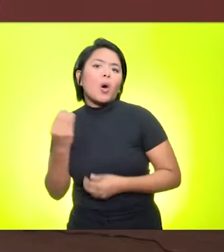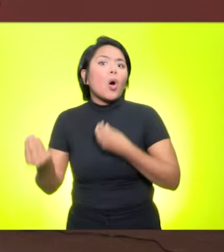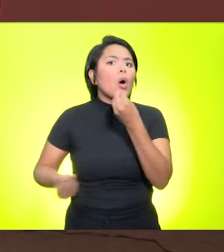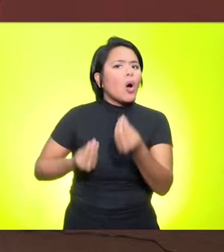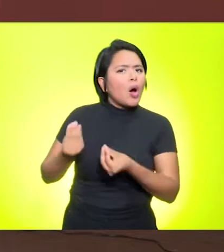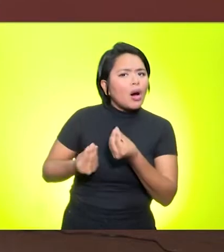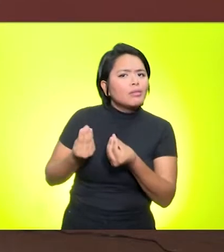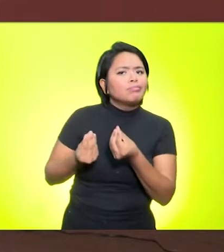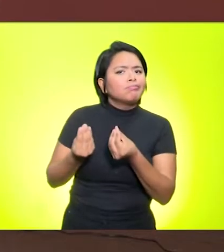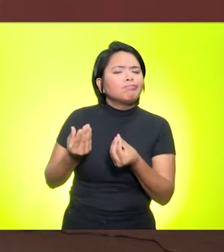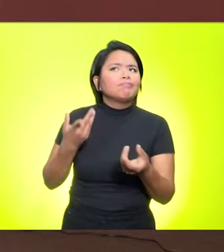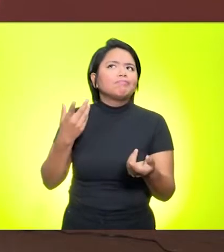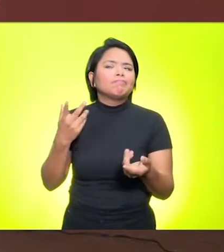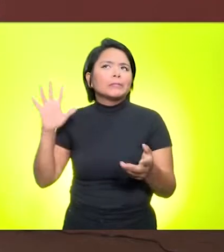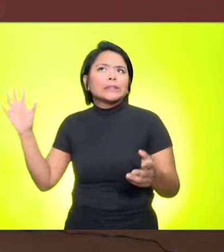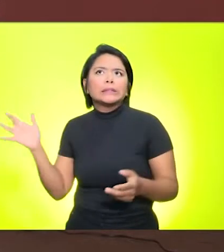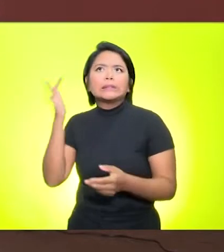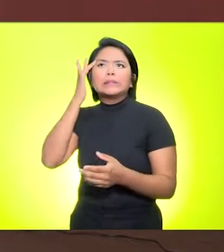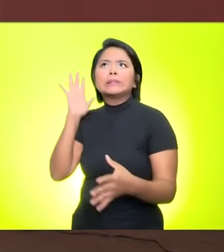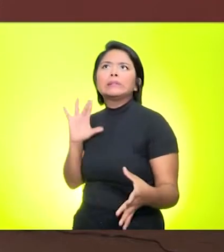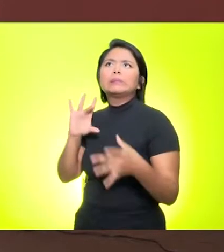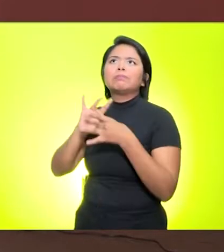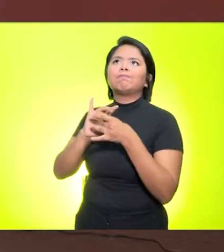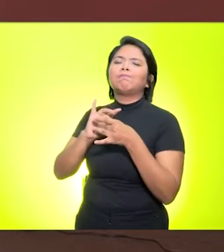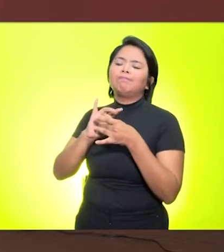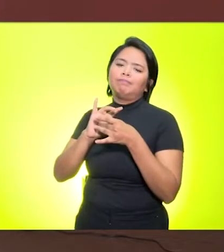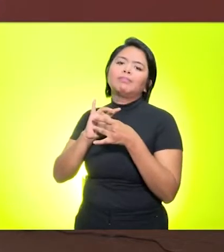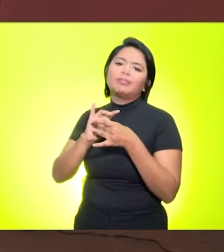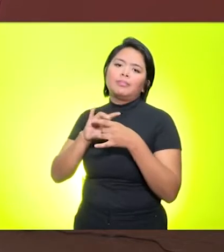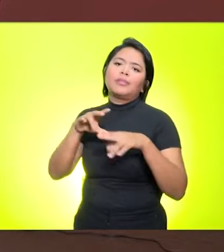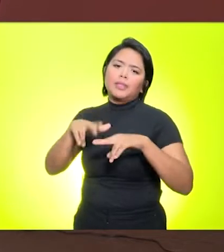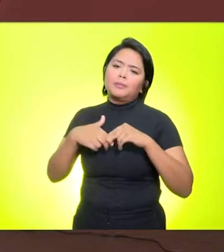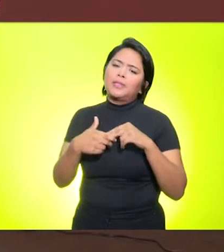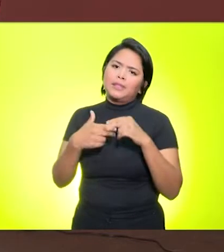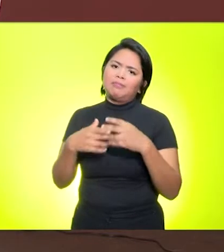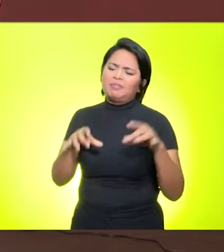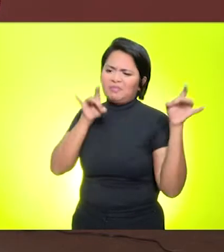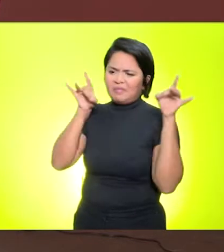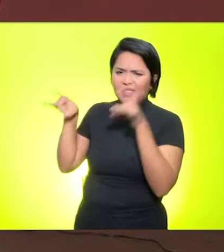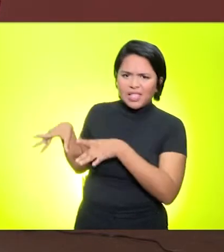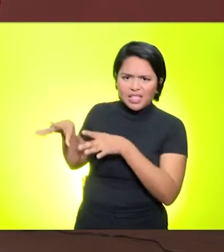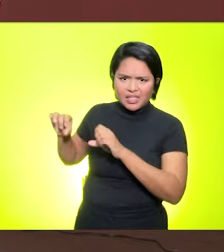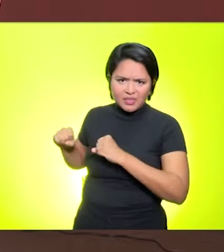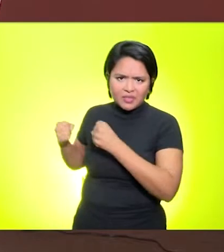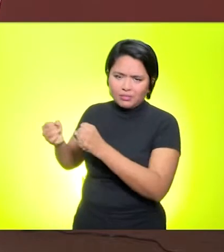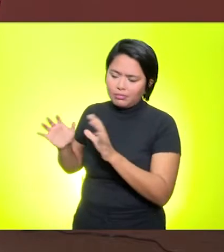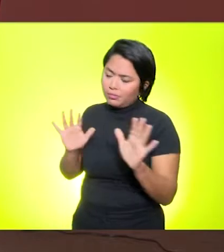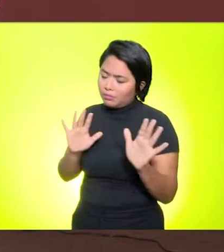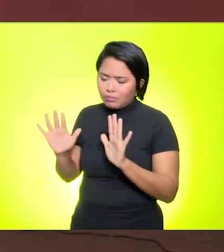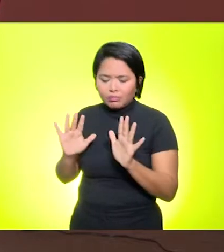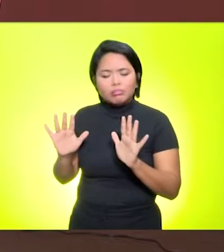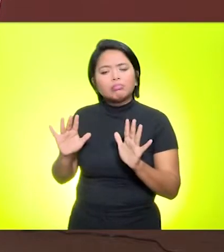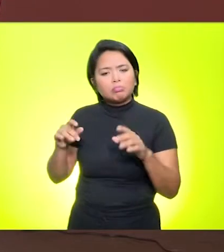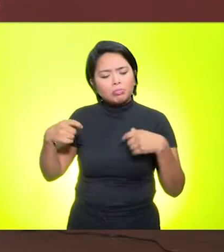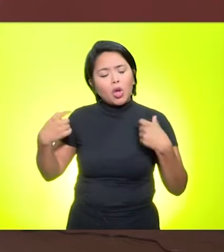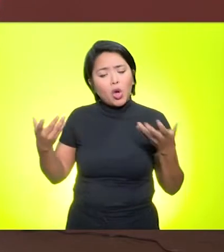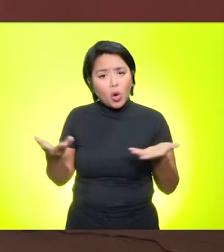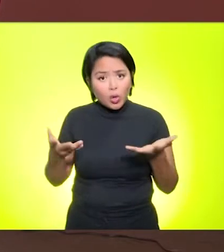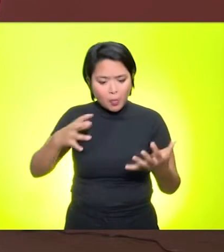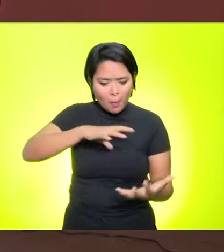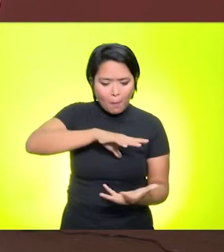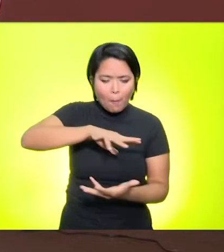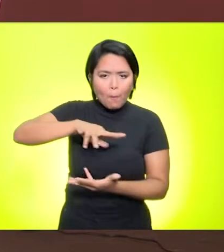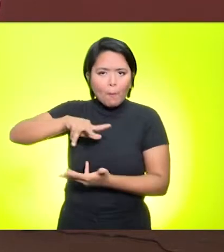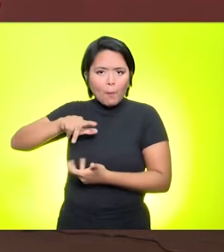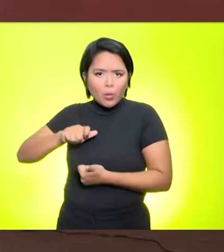pode rentabilizar tudo aquilo que foi aprendido? Então, acho que não se pode descartar todo esse esforço e que o mundo